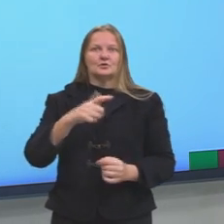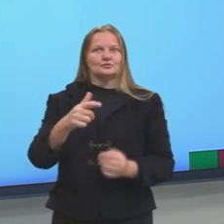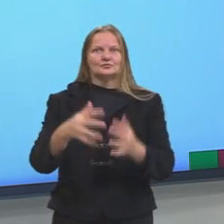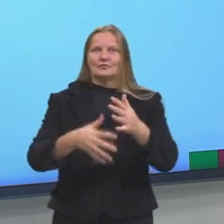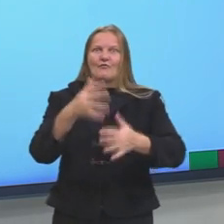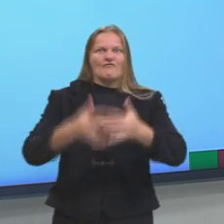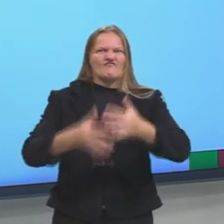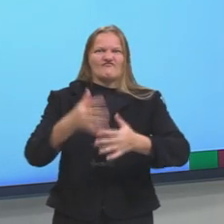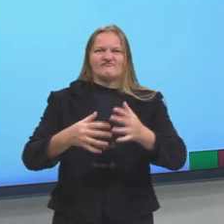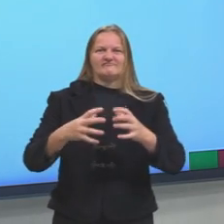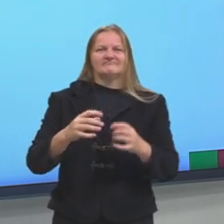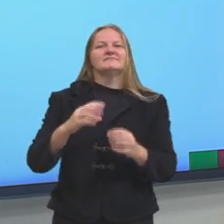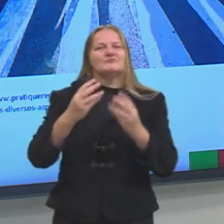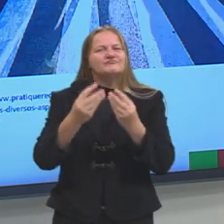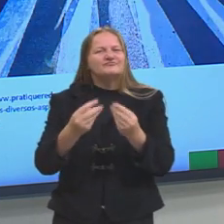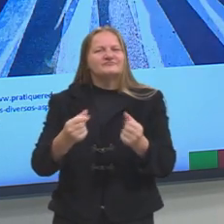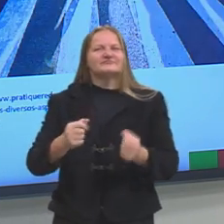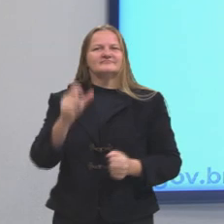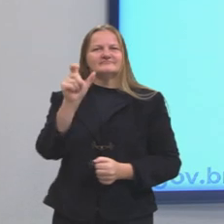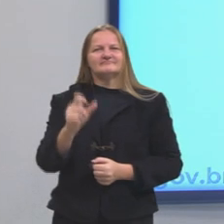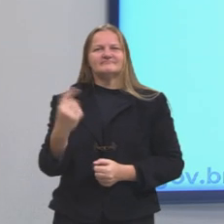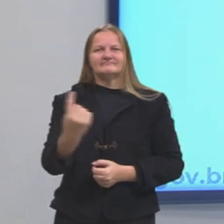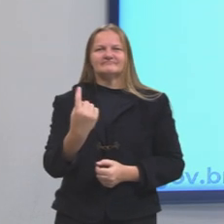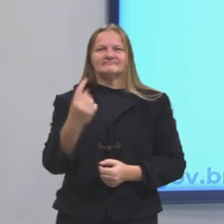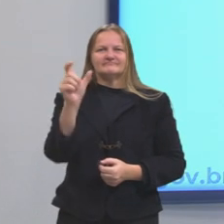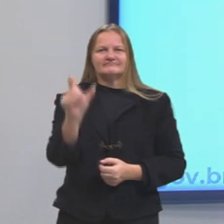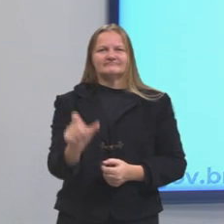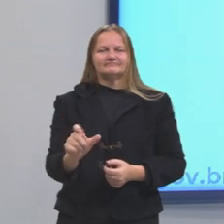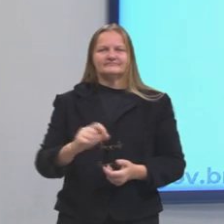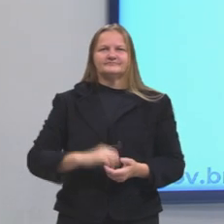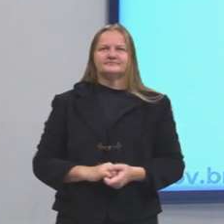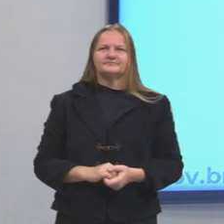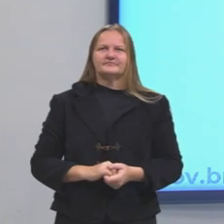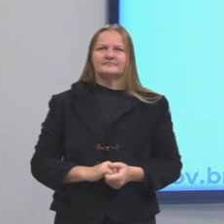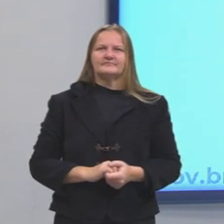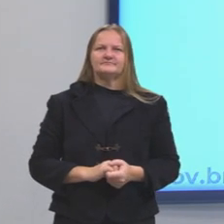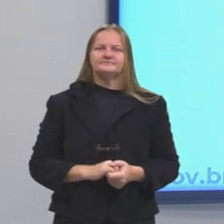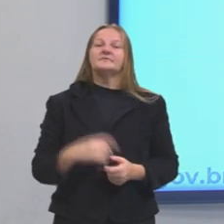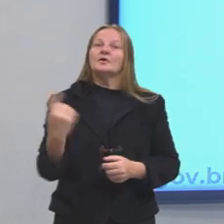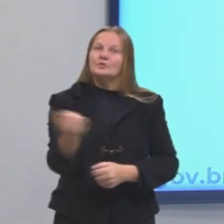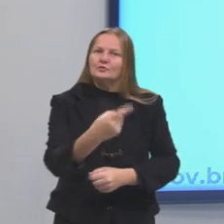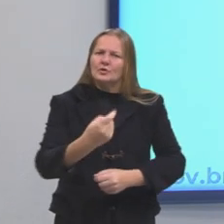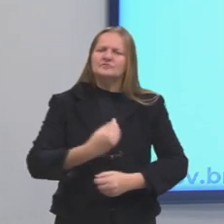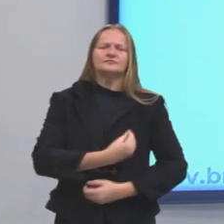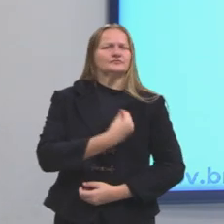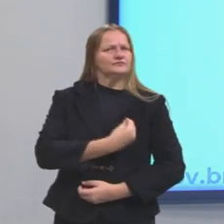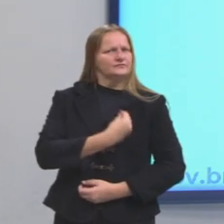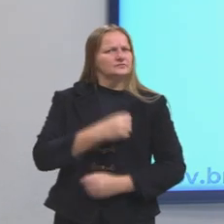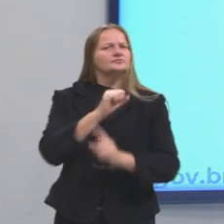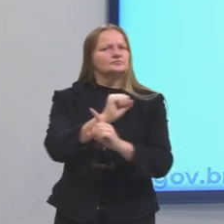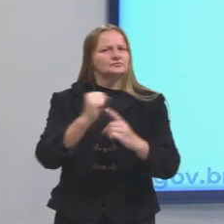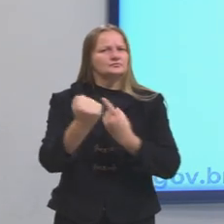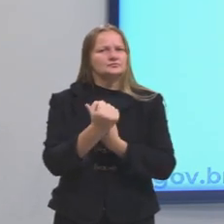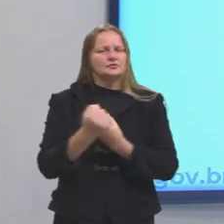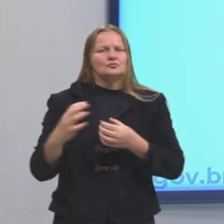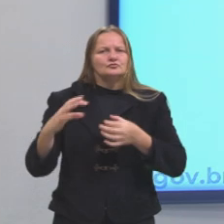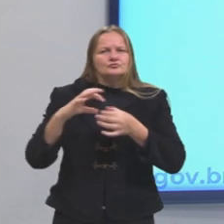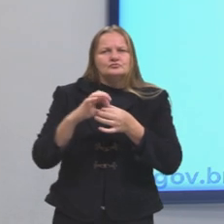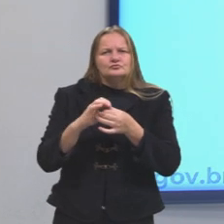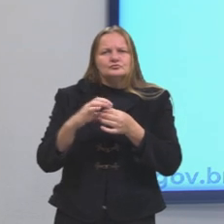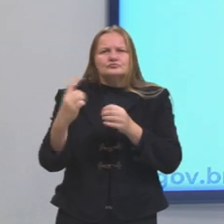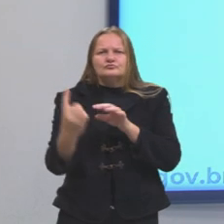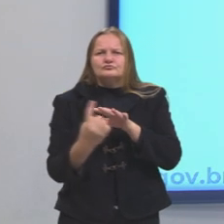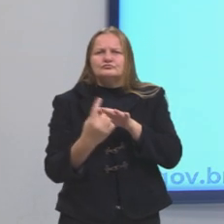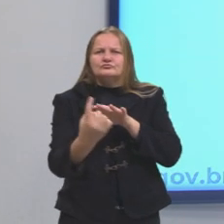para o indivíduo e lógico para ela. Então, olha só, nós vivemos em sociedade, nós somos inseridos no meio social, nós temos várias